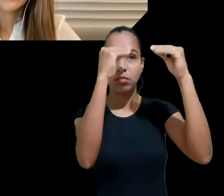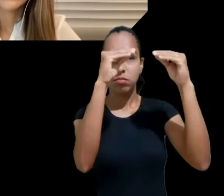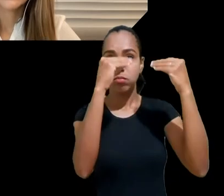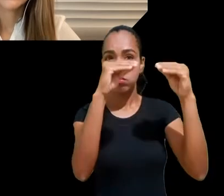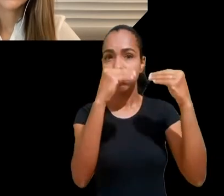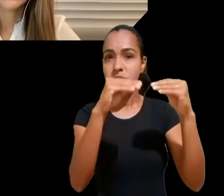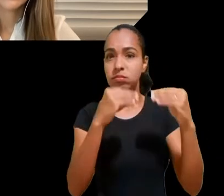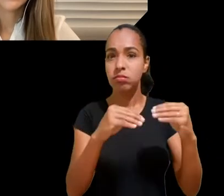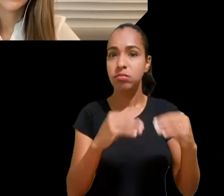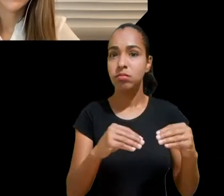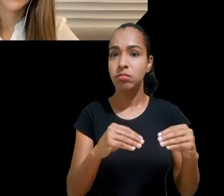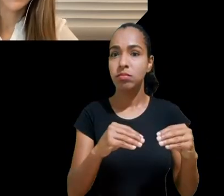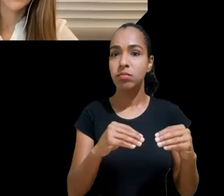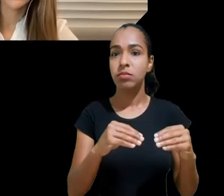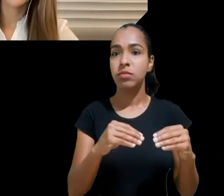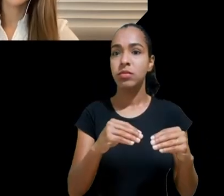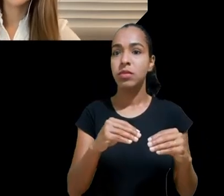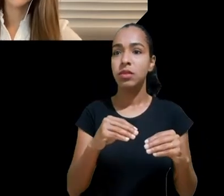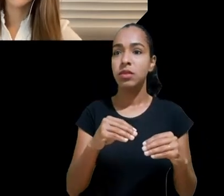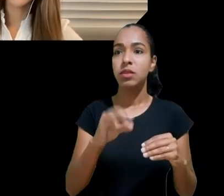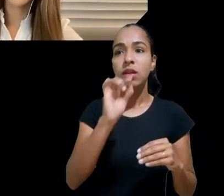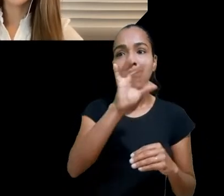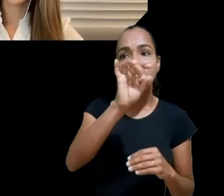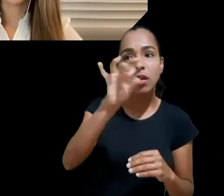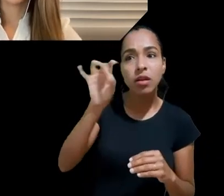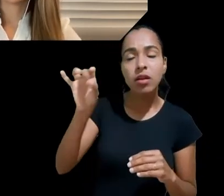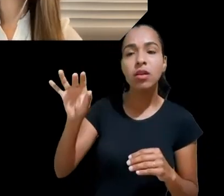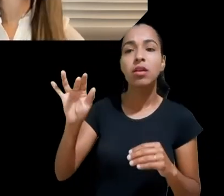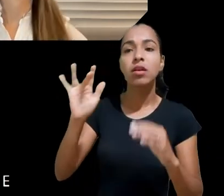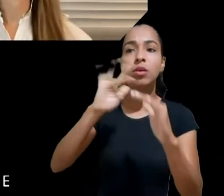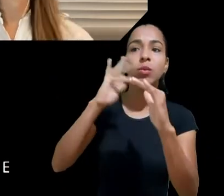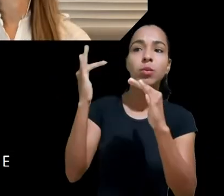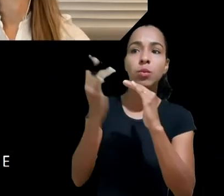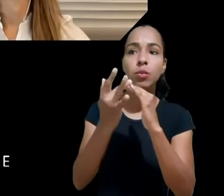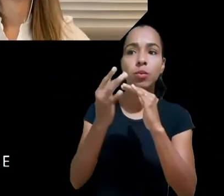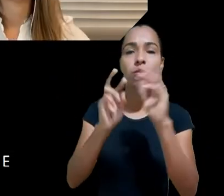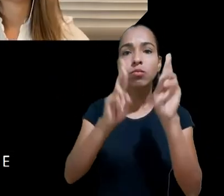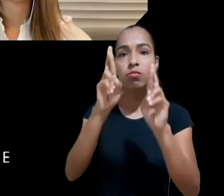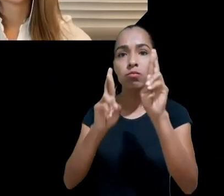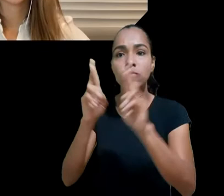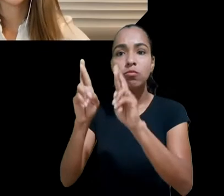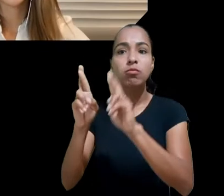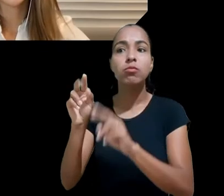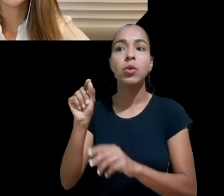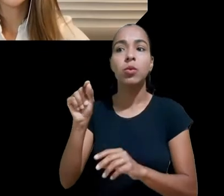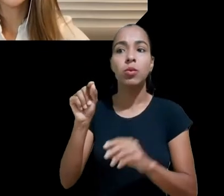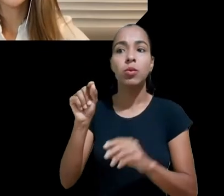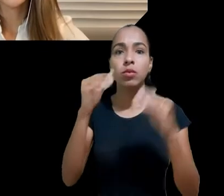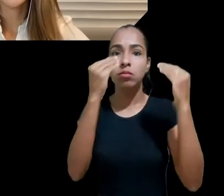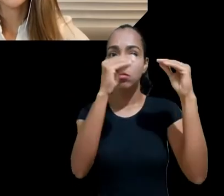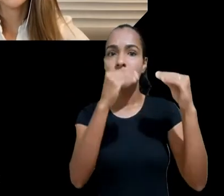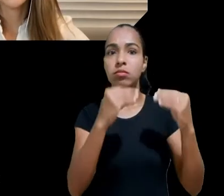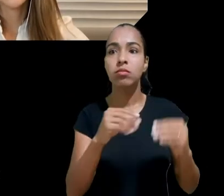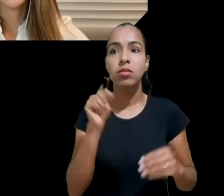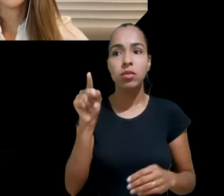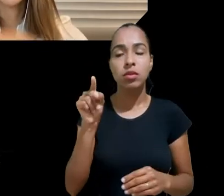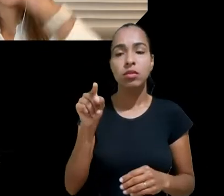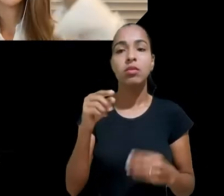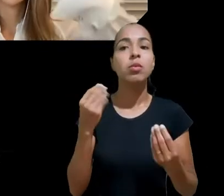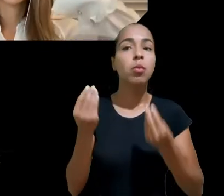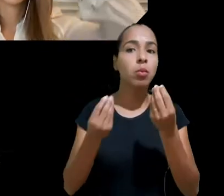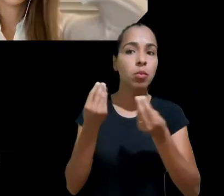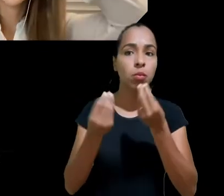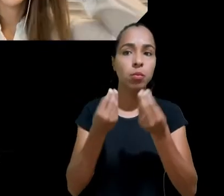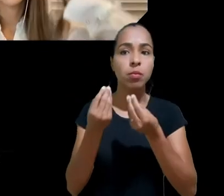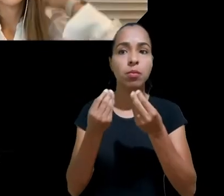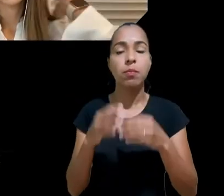das plataformas digitais no que diz respeito a conteúdos que são destinados